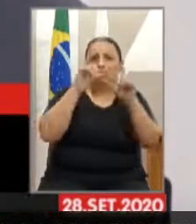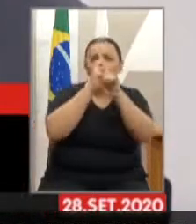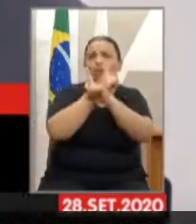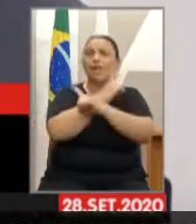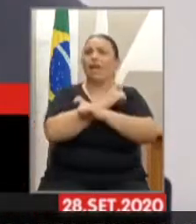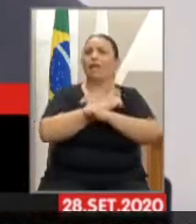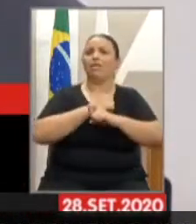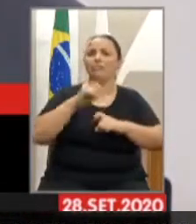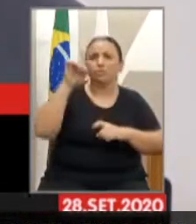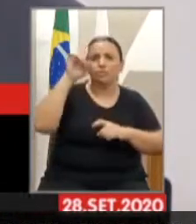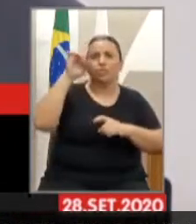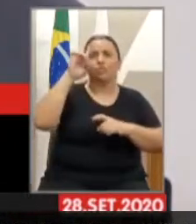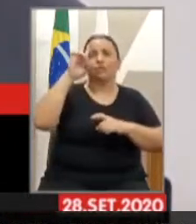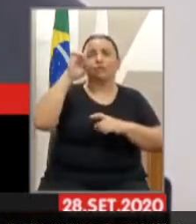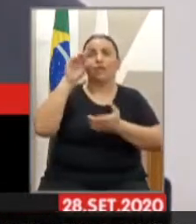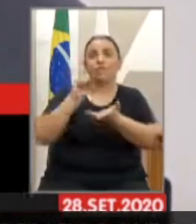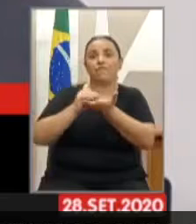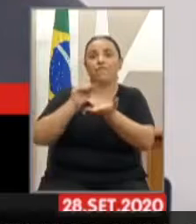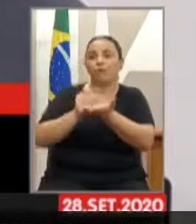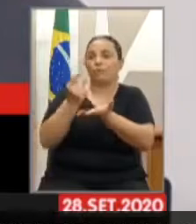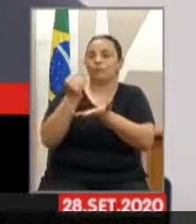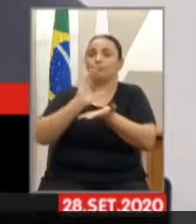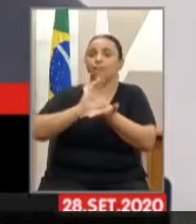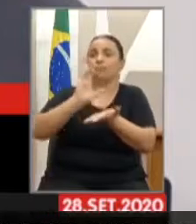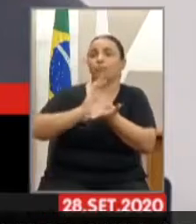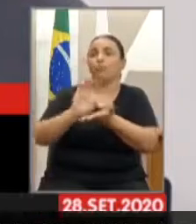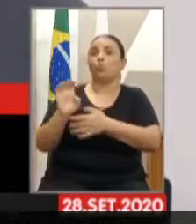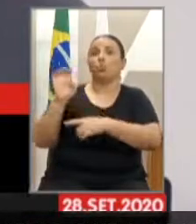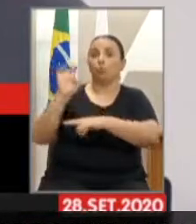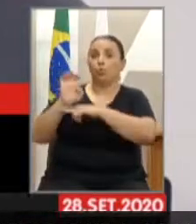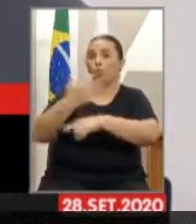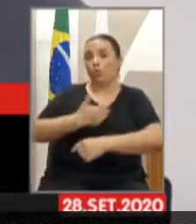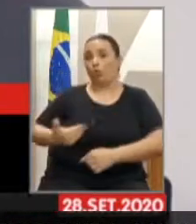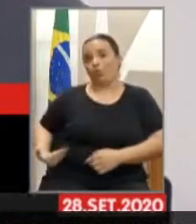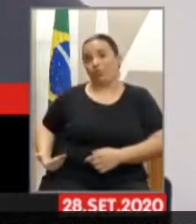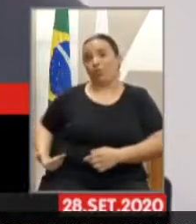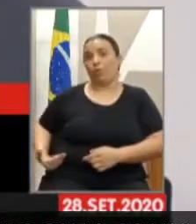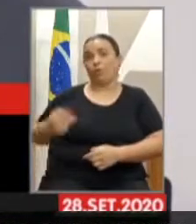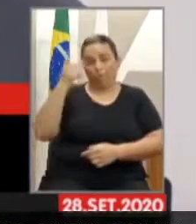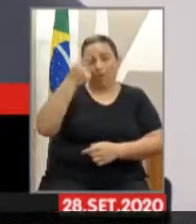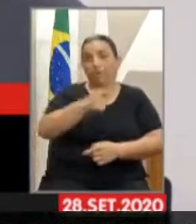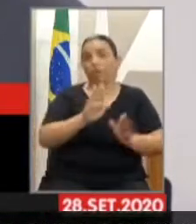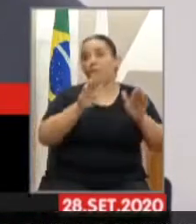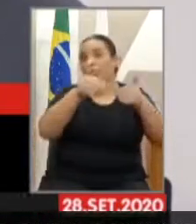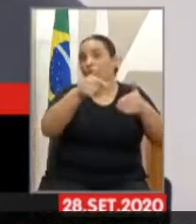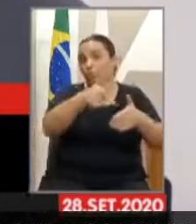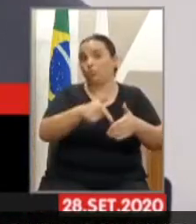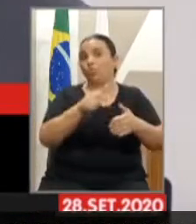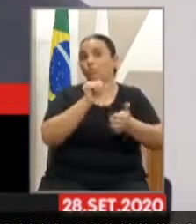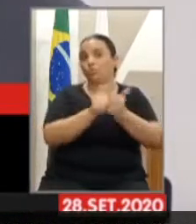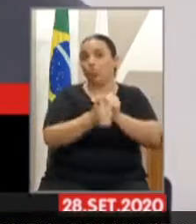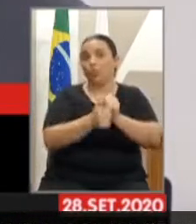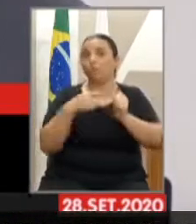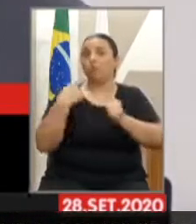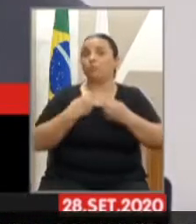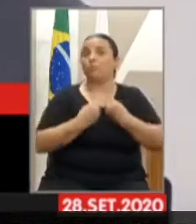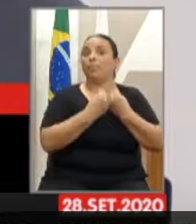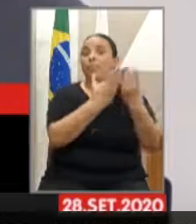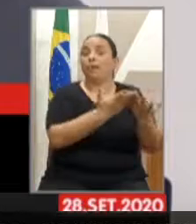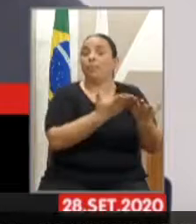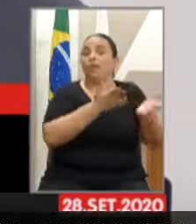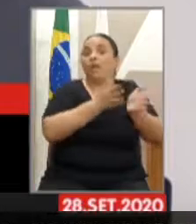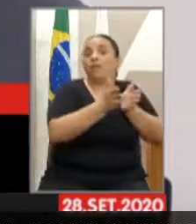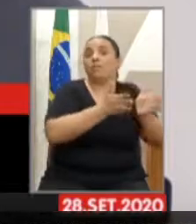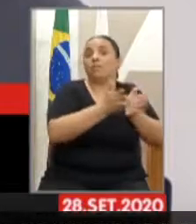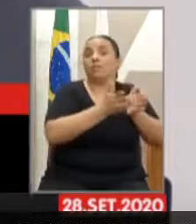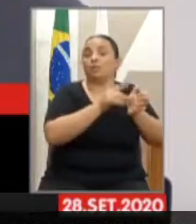investimentos públicos no esporte. temos que dar condições a eles de que eles possam se desenvolver